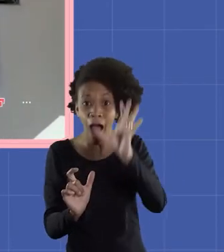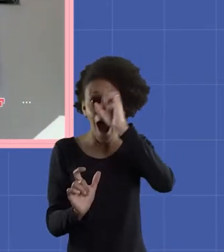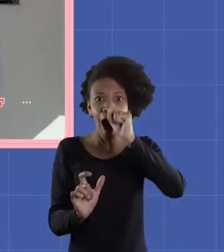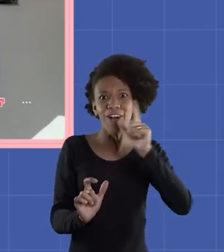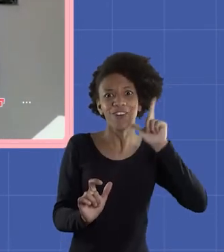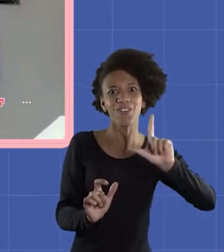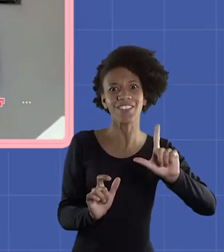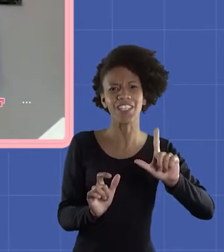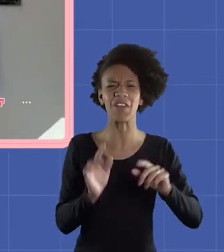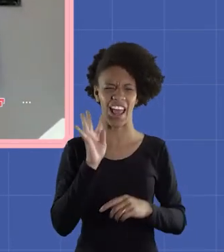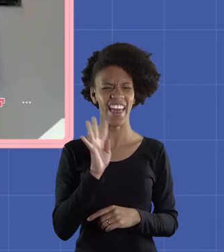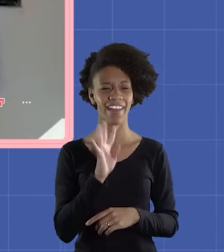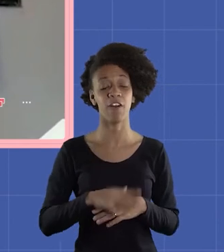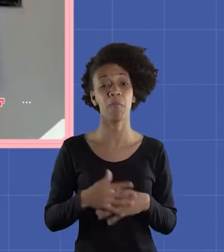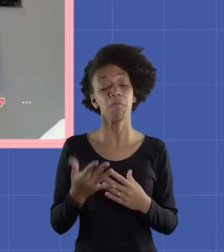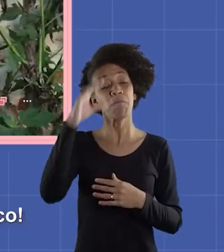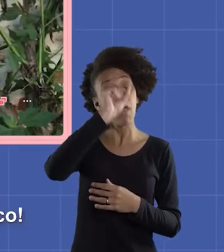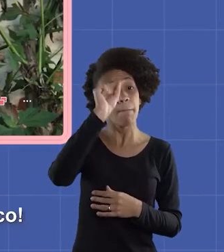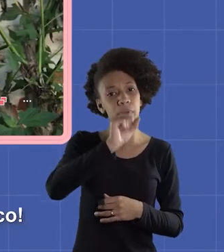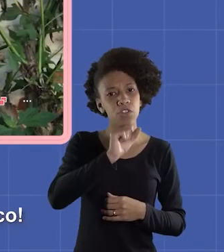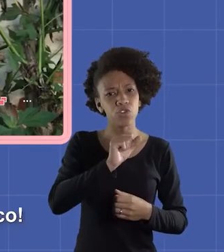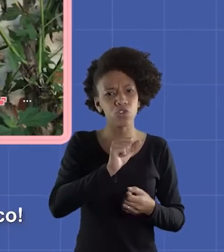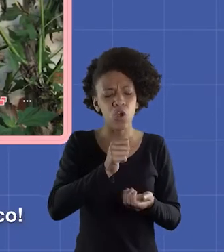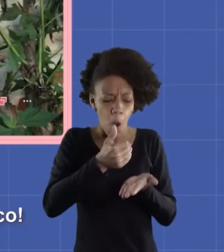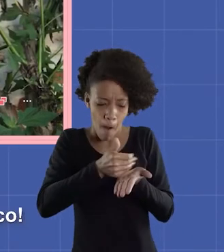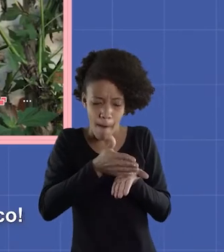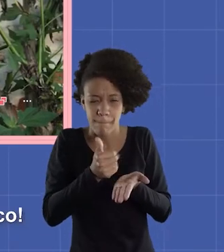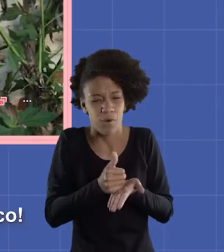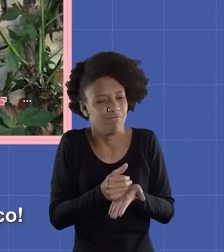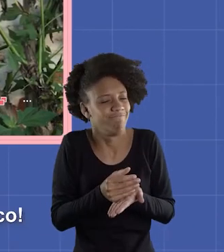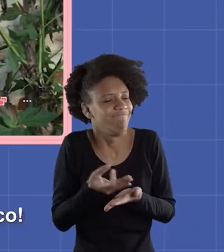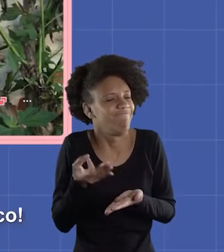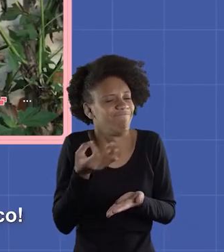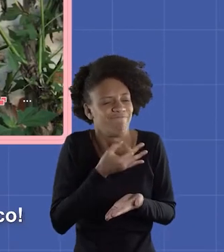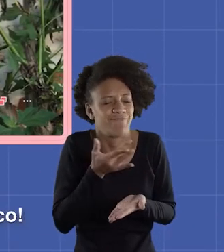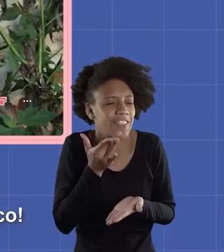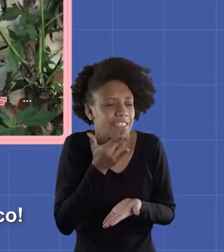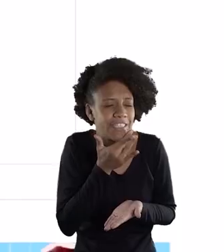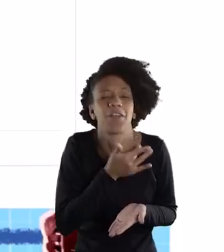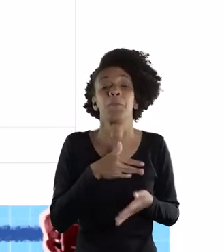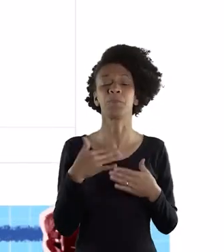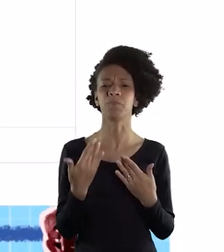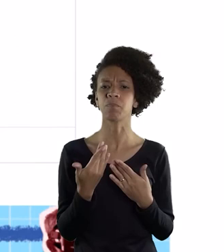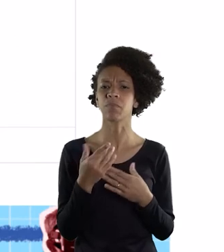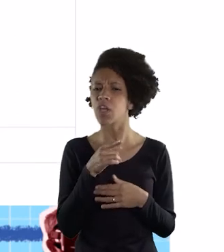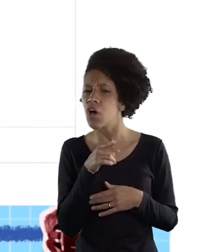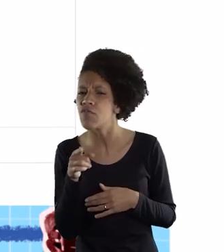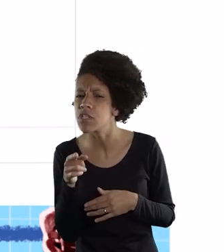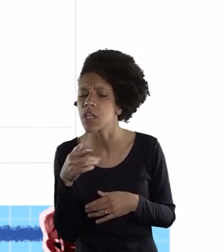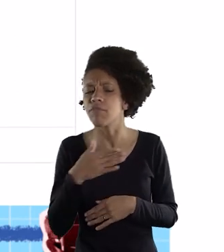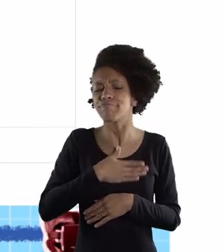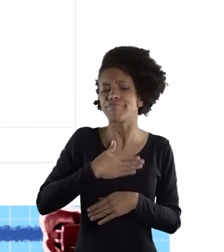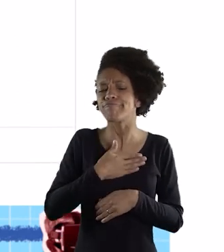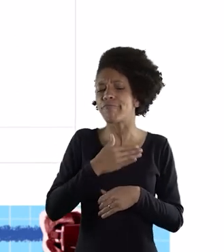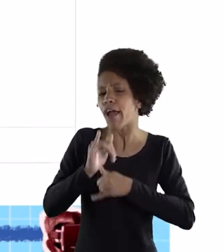eu consigo aprender então acho isso bem legal Eu aprendi a fazer um bolo tá vendo? louco O que